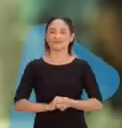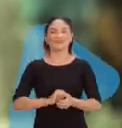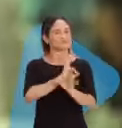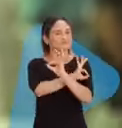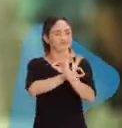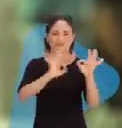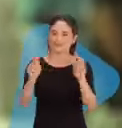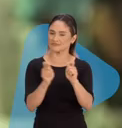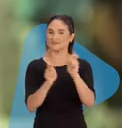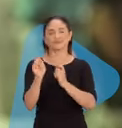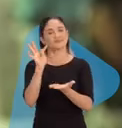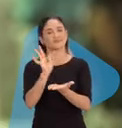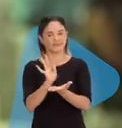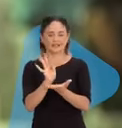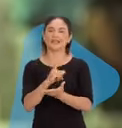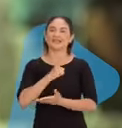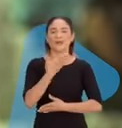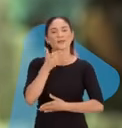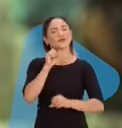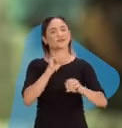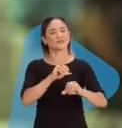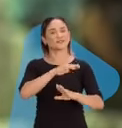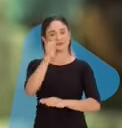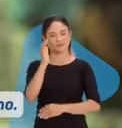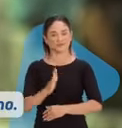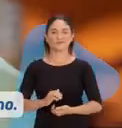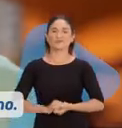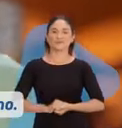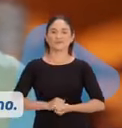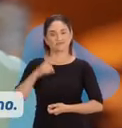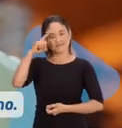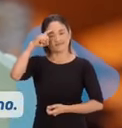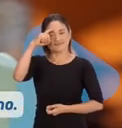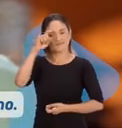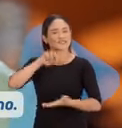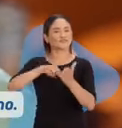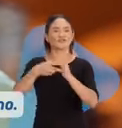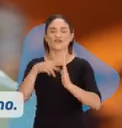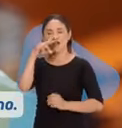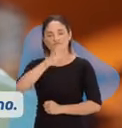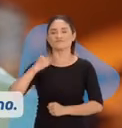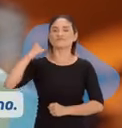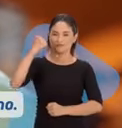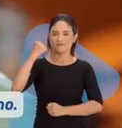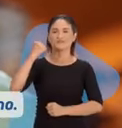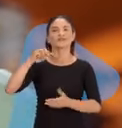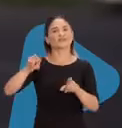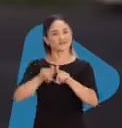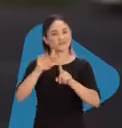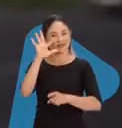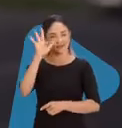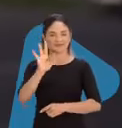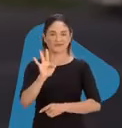É um grande administrador, trouxe para a Teresina a melhor educação do Brasil. O professor Montezuma é força. Kleber Montezuma é